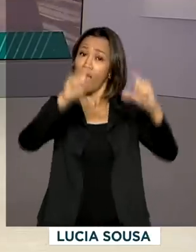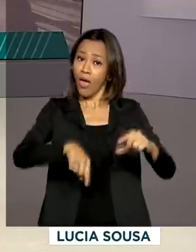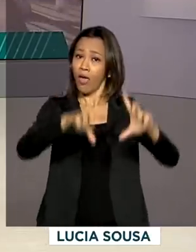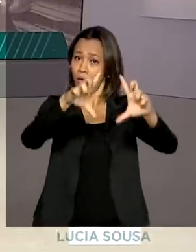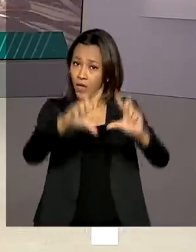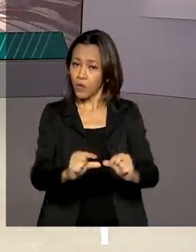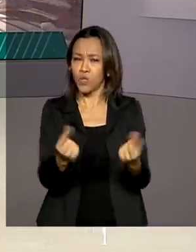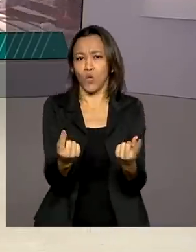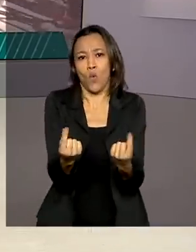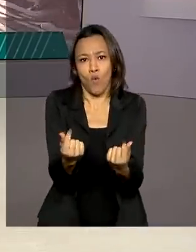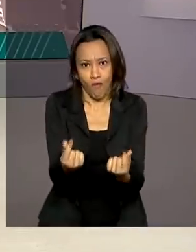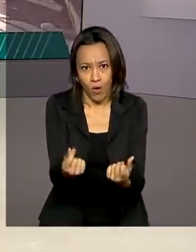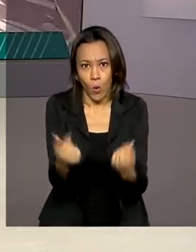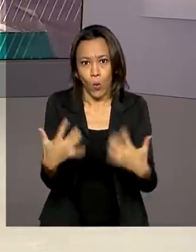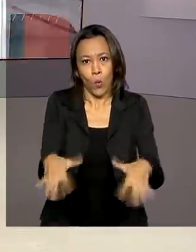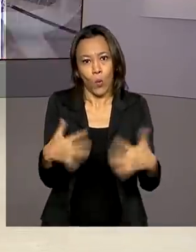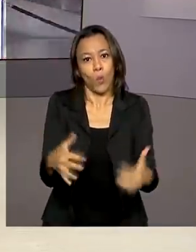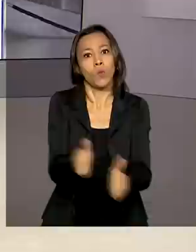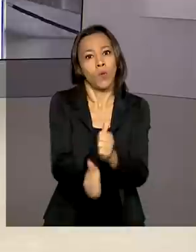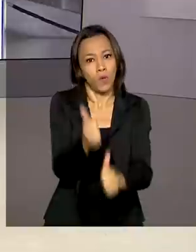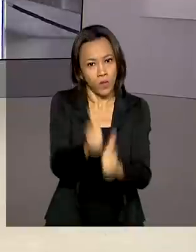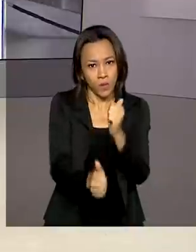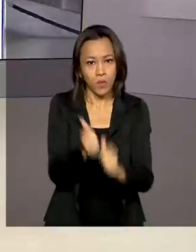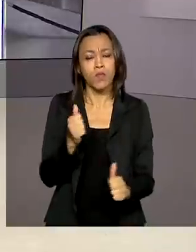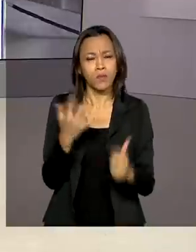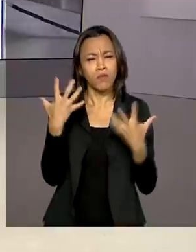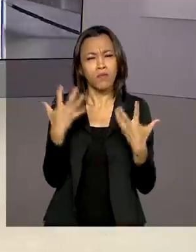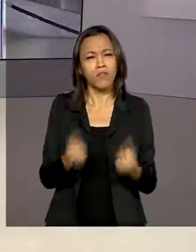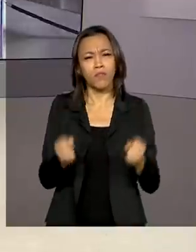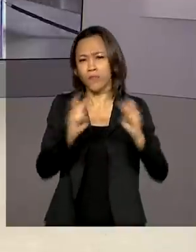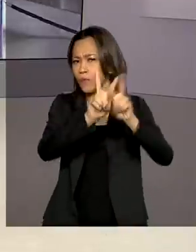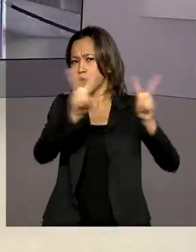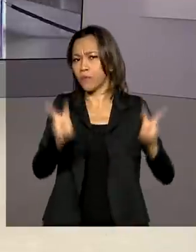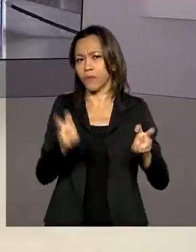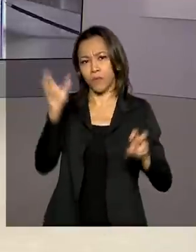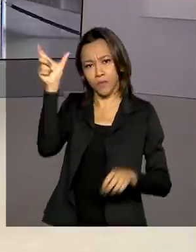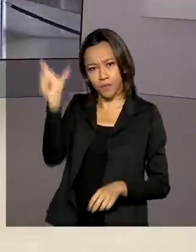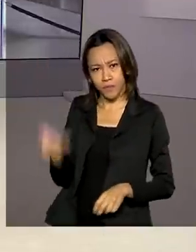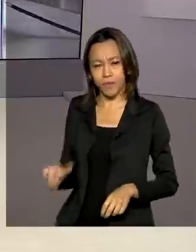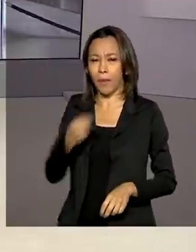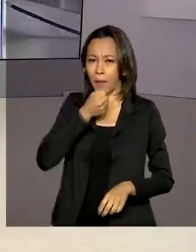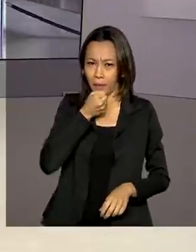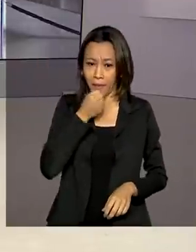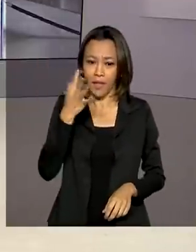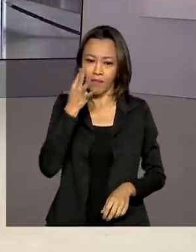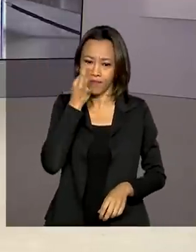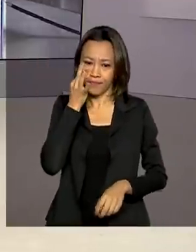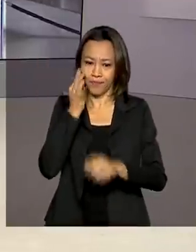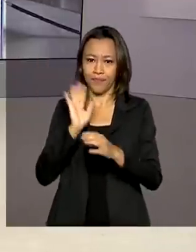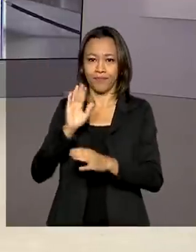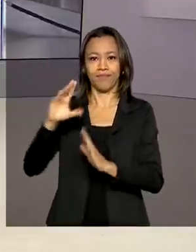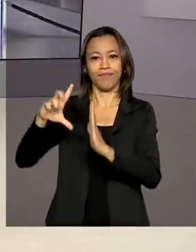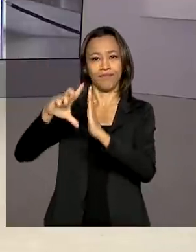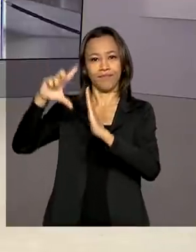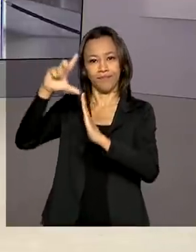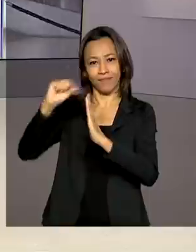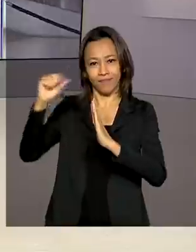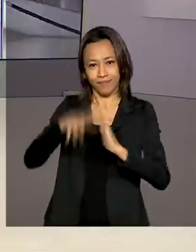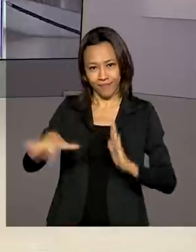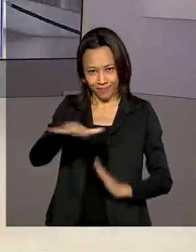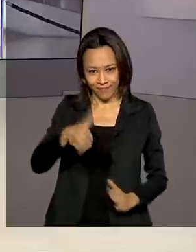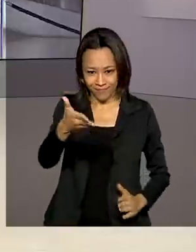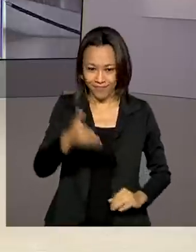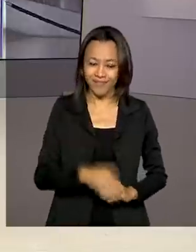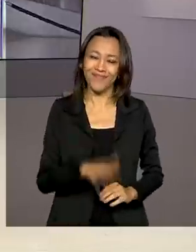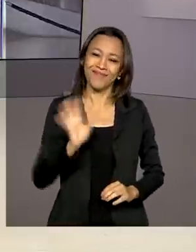produto. Vamos conversar então sobre esse assunto com o repórter Glauco de Queiroz. Ele está no Palácio do Planalto. Oi, Glauco, bom dia! Olá, Renato. Bom